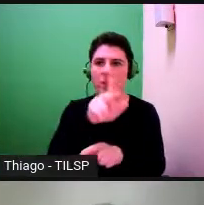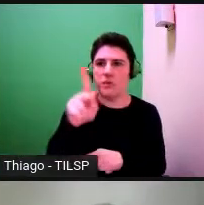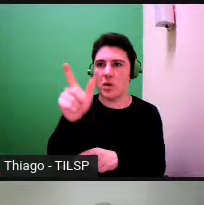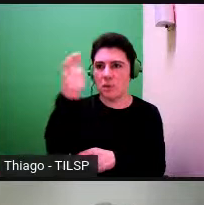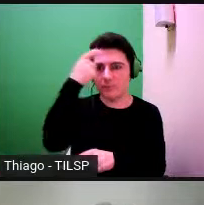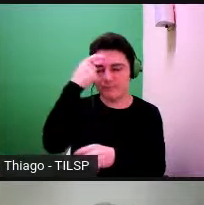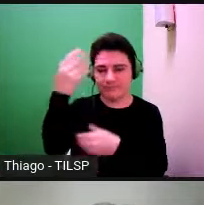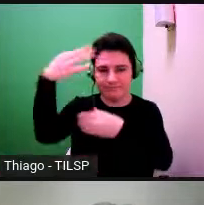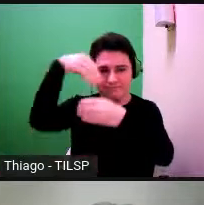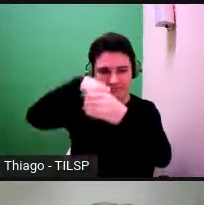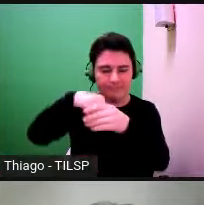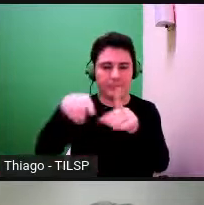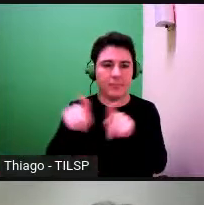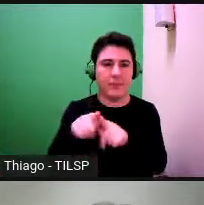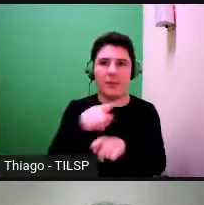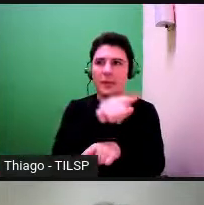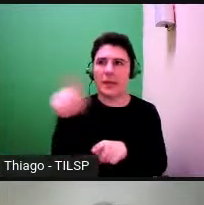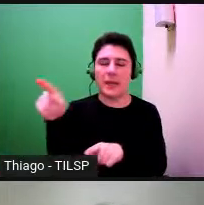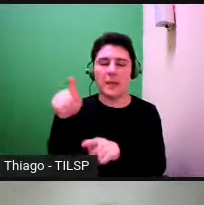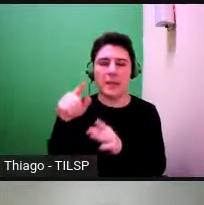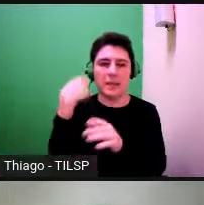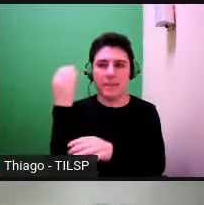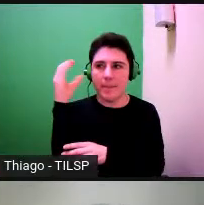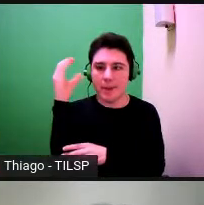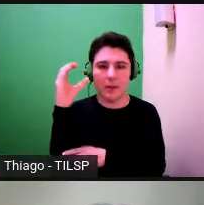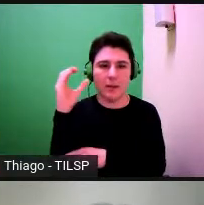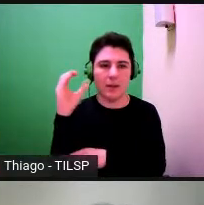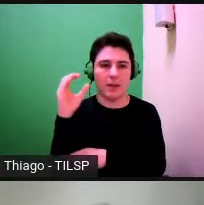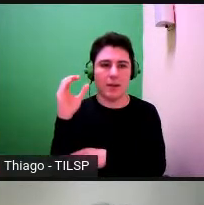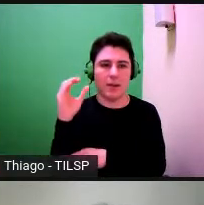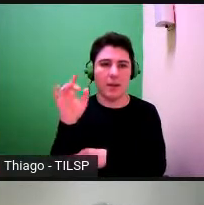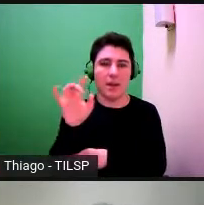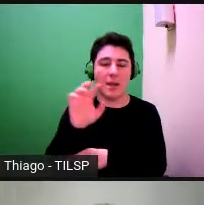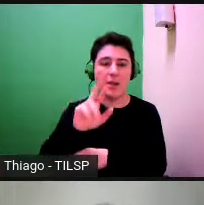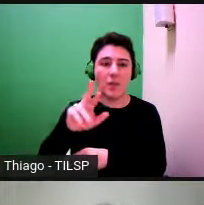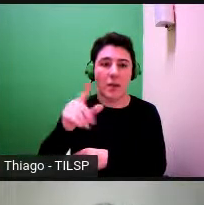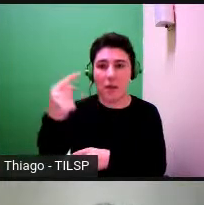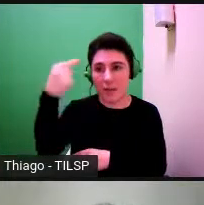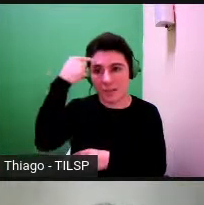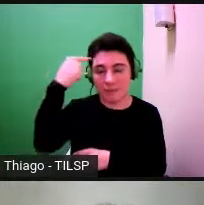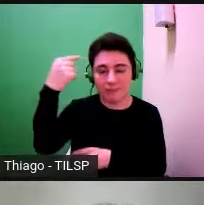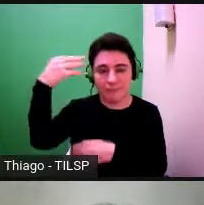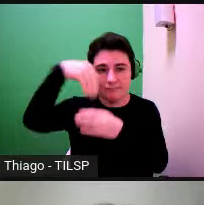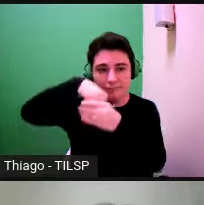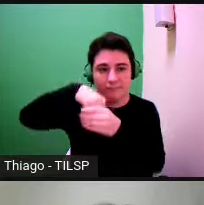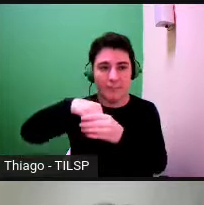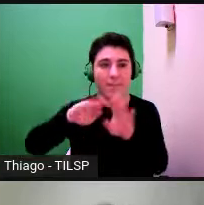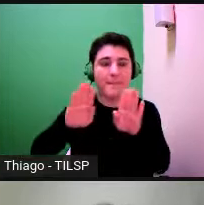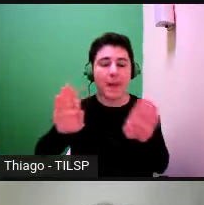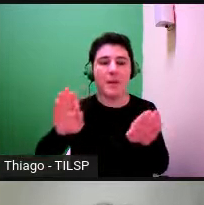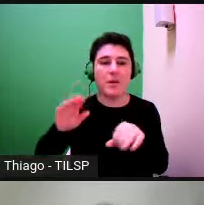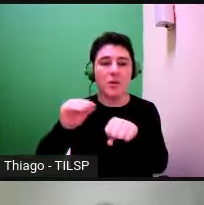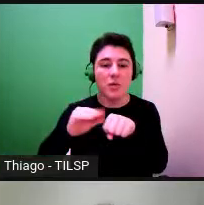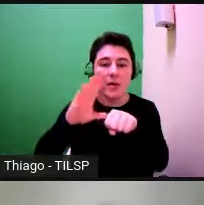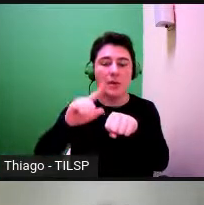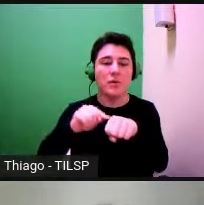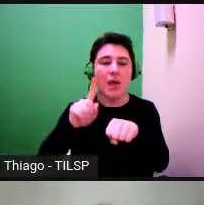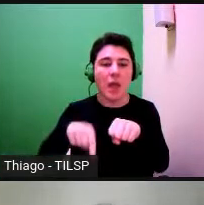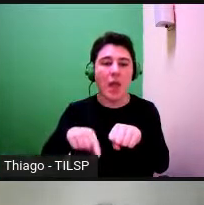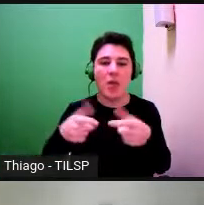cabeça de quem faz ciência não está na cabeça está naquilo que as pessoas dizem